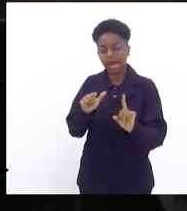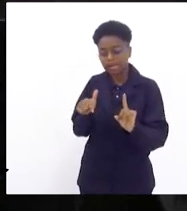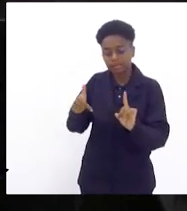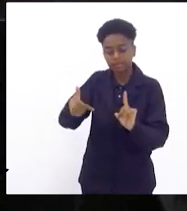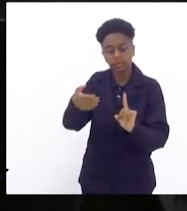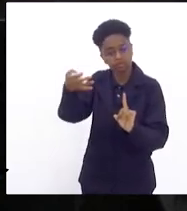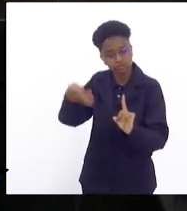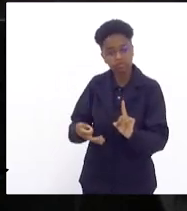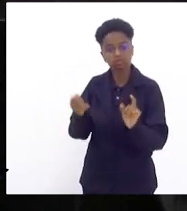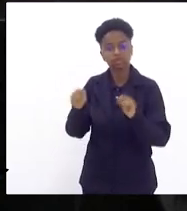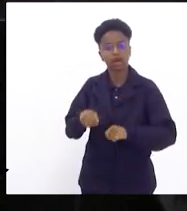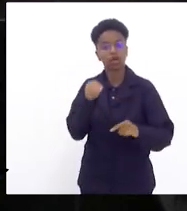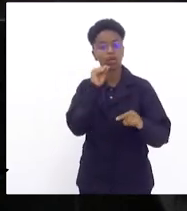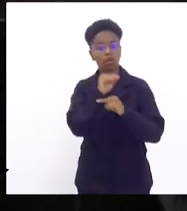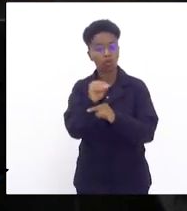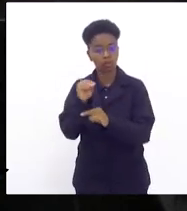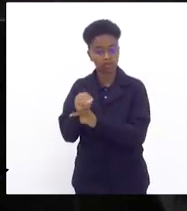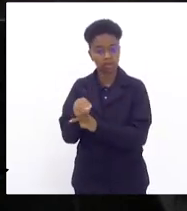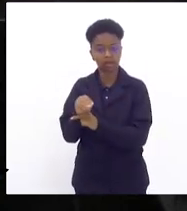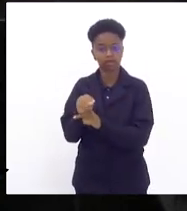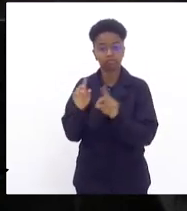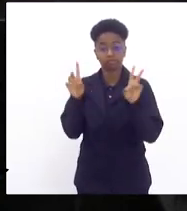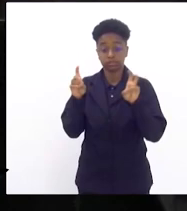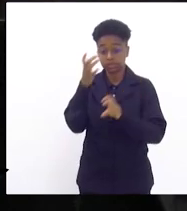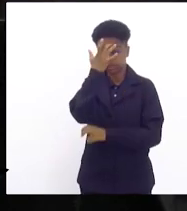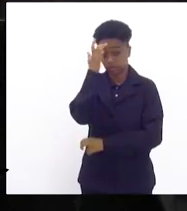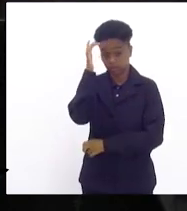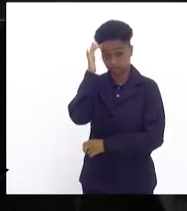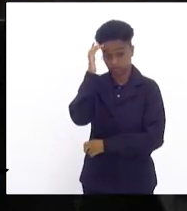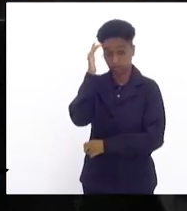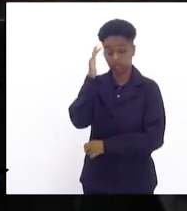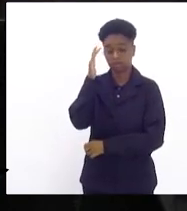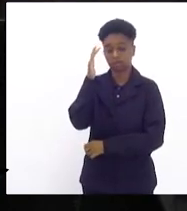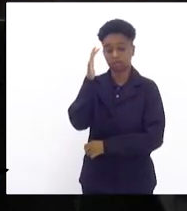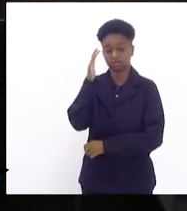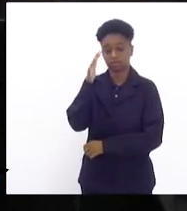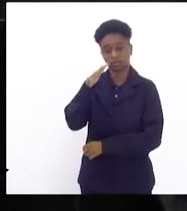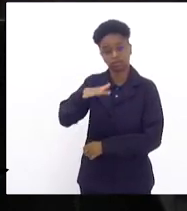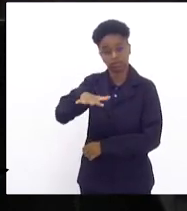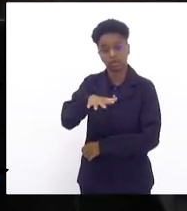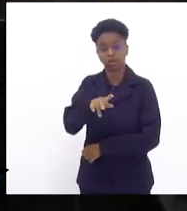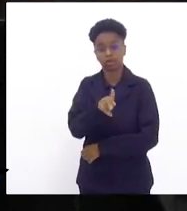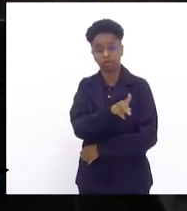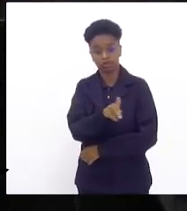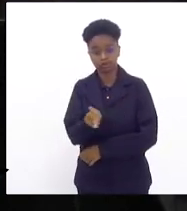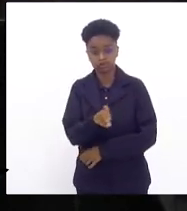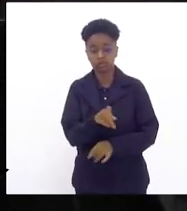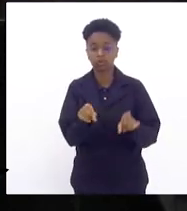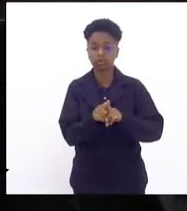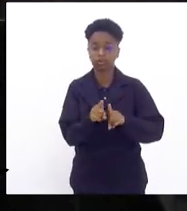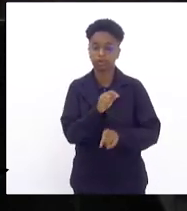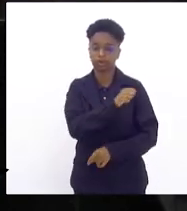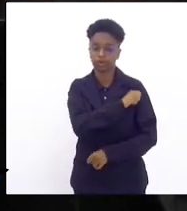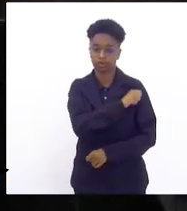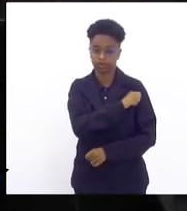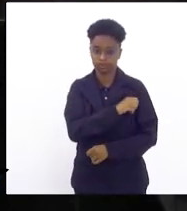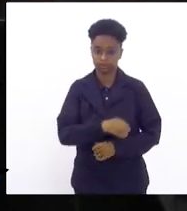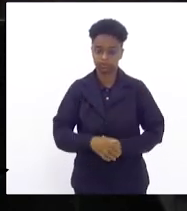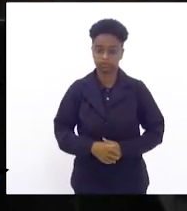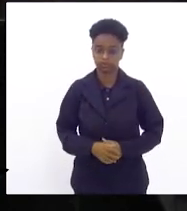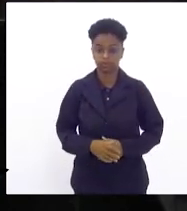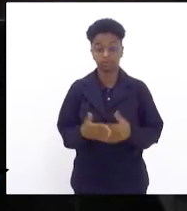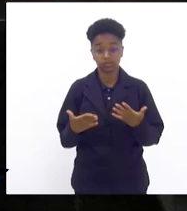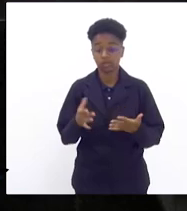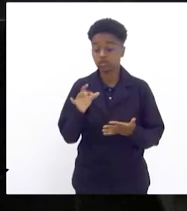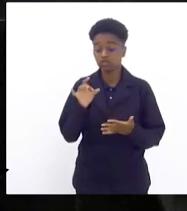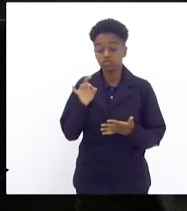que a gente possa cuidar da saúde mental dos nossos professores e dos nossos alunos e a gente só